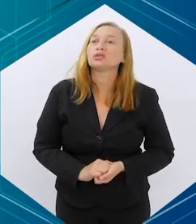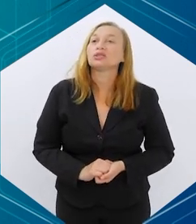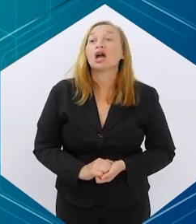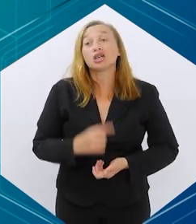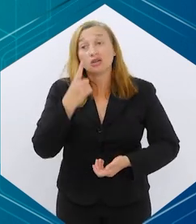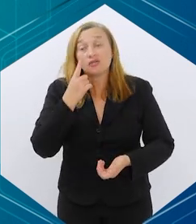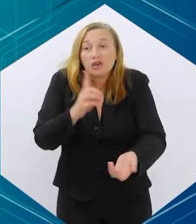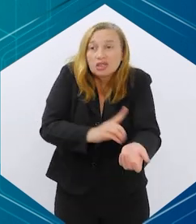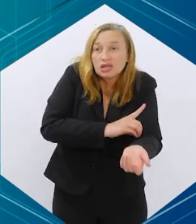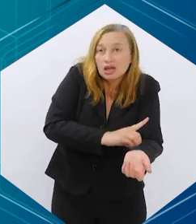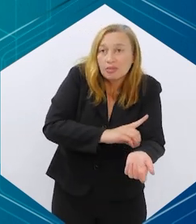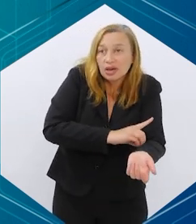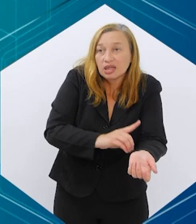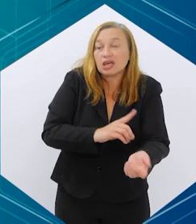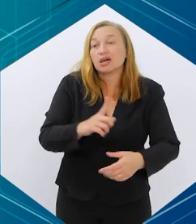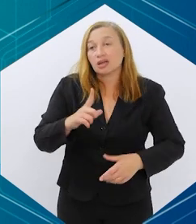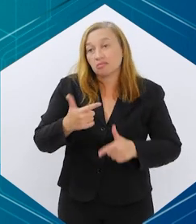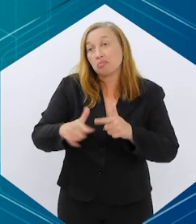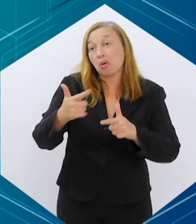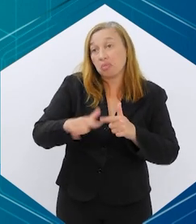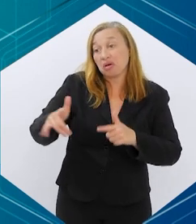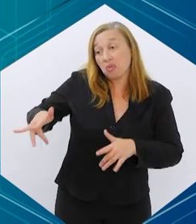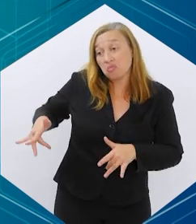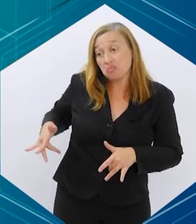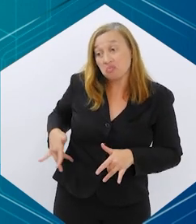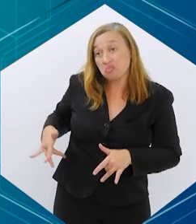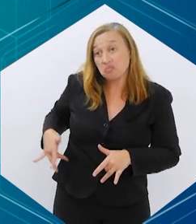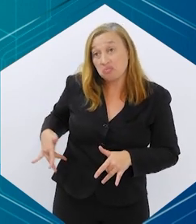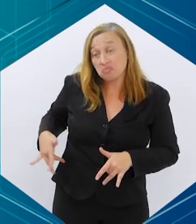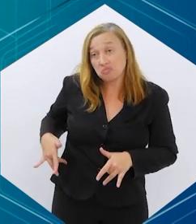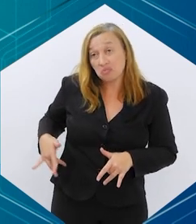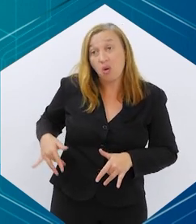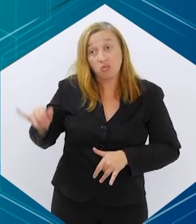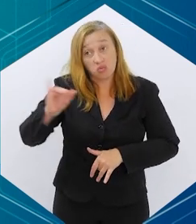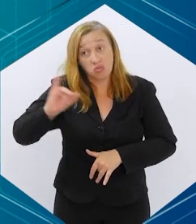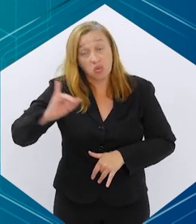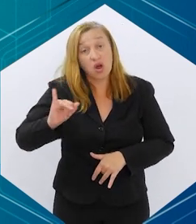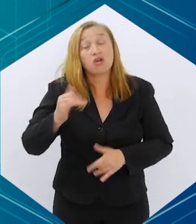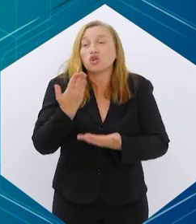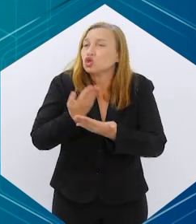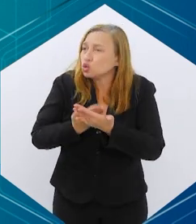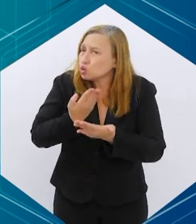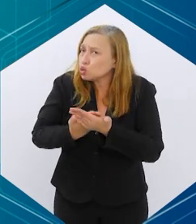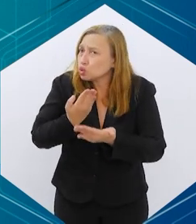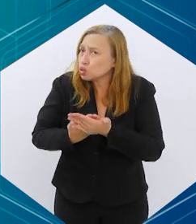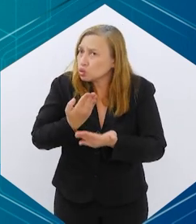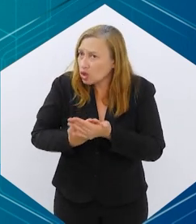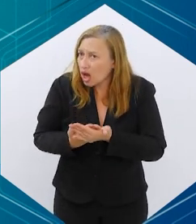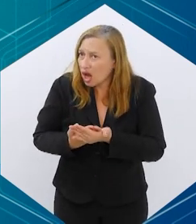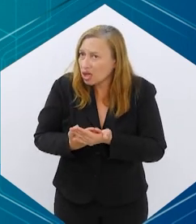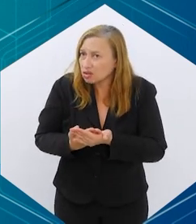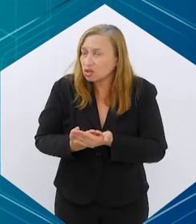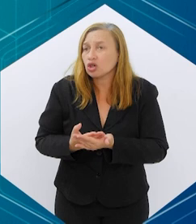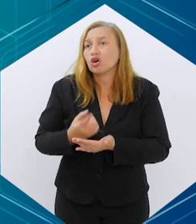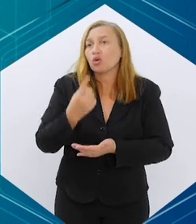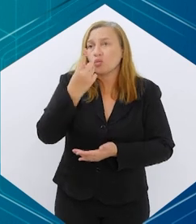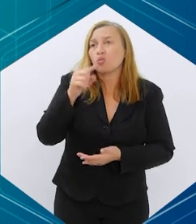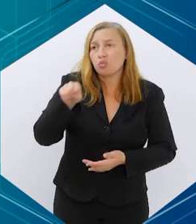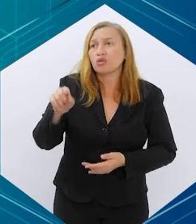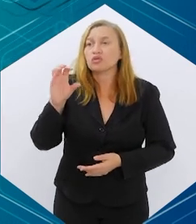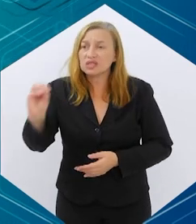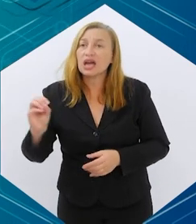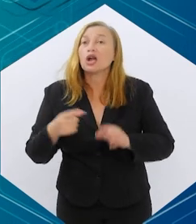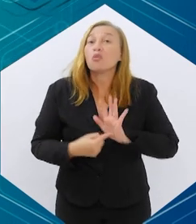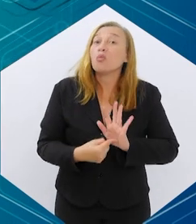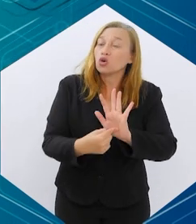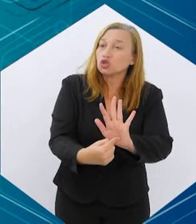diabéticos com doença renal crônica, que tinha uma indicação de uso da semaglutida, foi estudado com a semaglutida de 1.0, onde